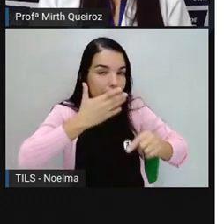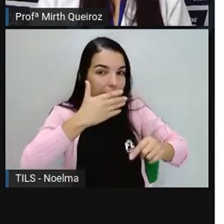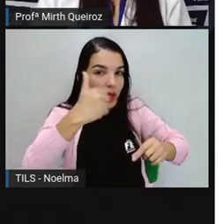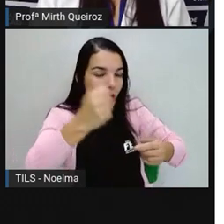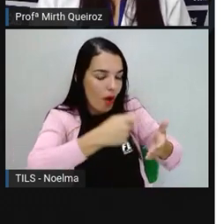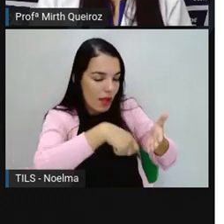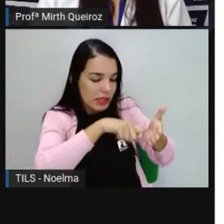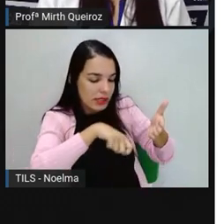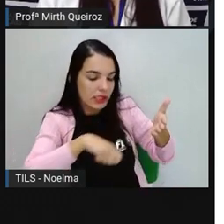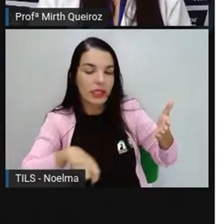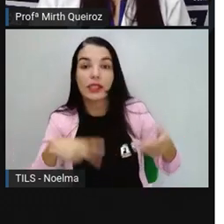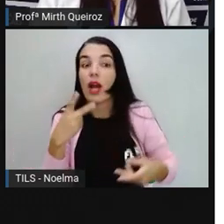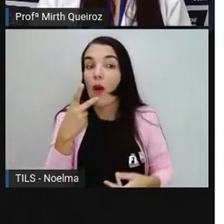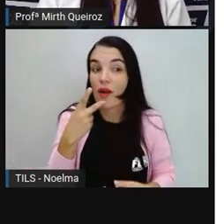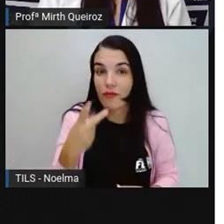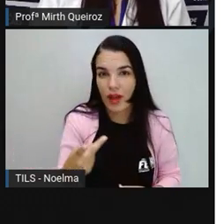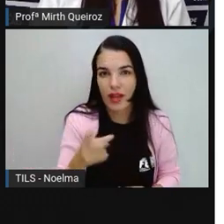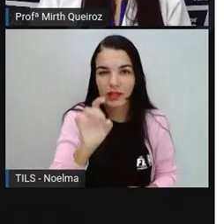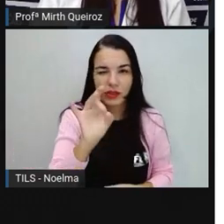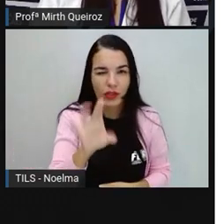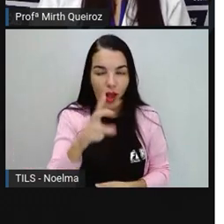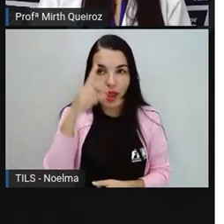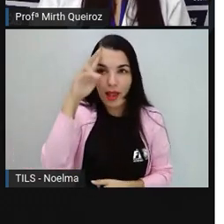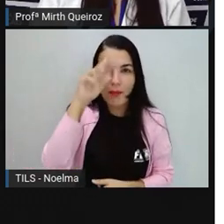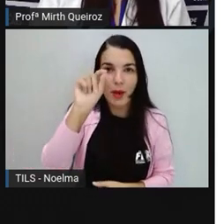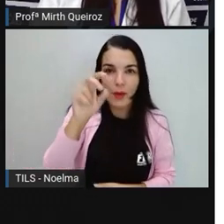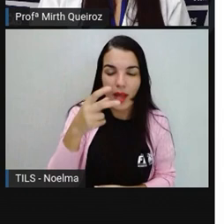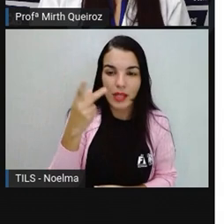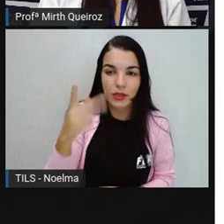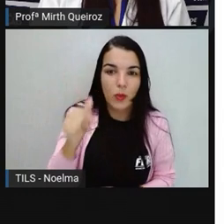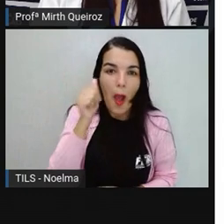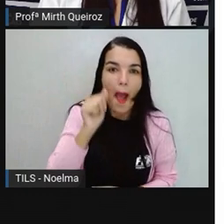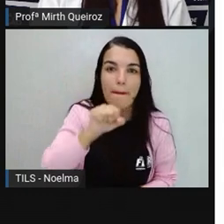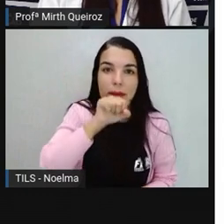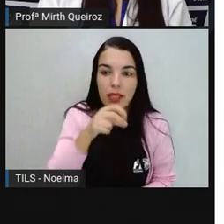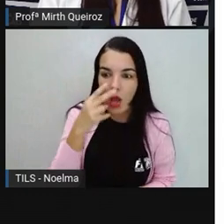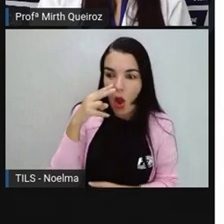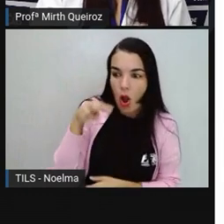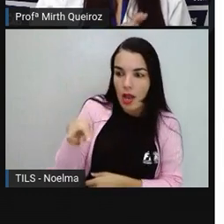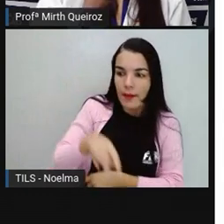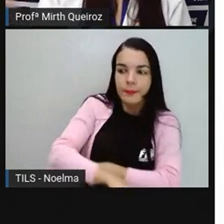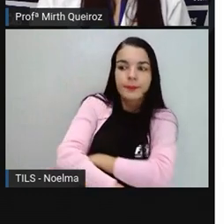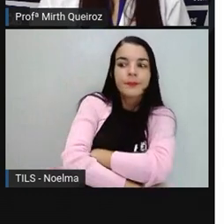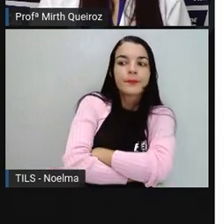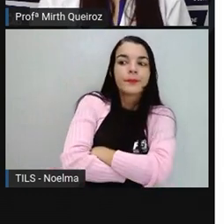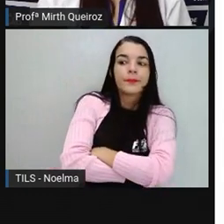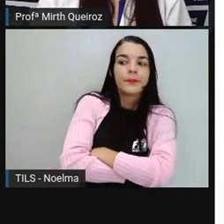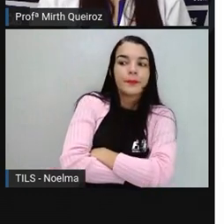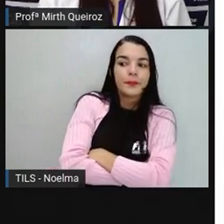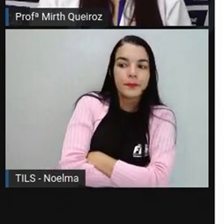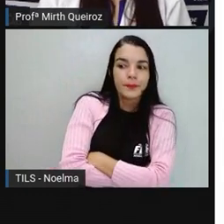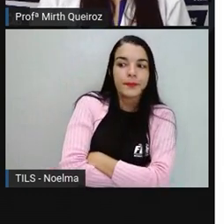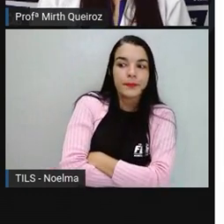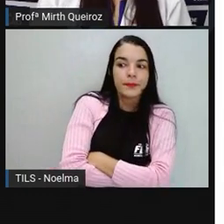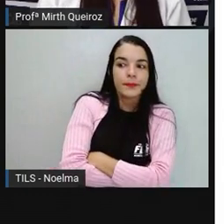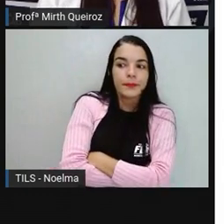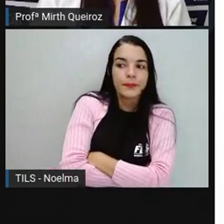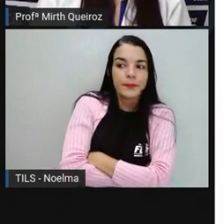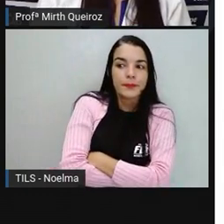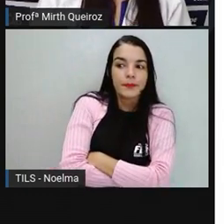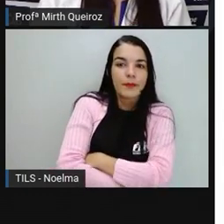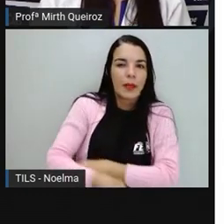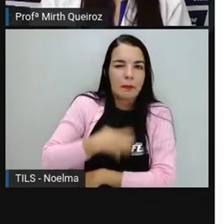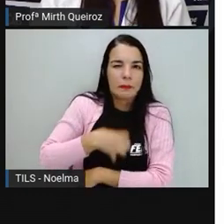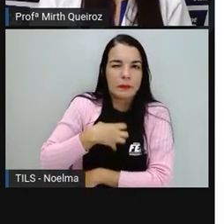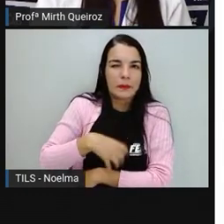Basta nos lembrarmos daquele olhar de mãe, de repreender uma criança, né? Sem pronunciar sequer uma palavra. Quando a mamãe